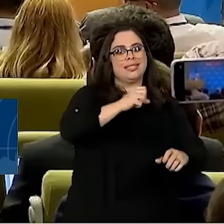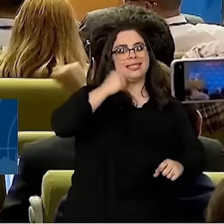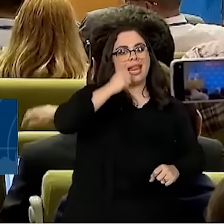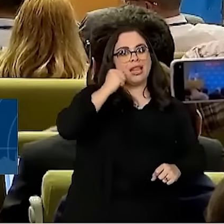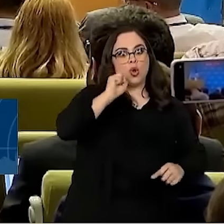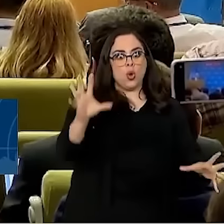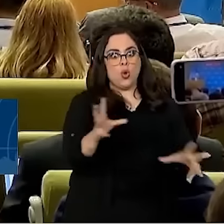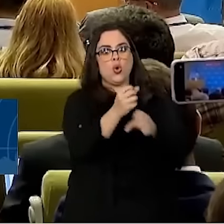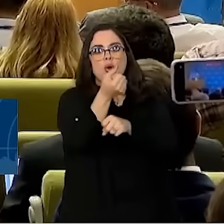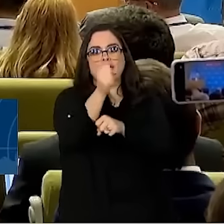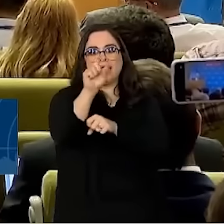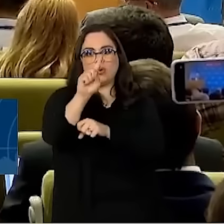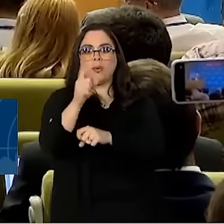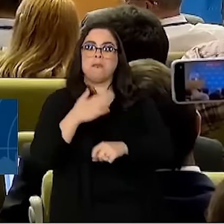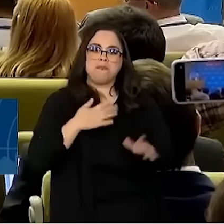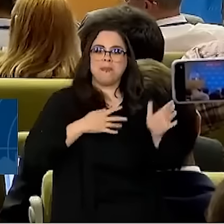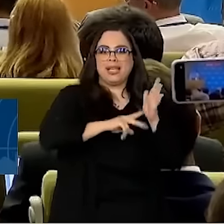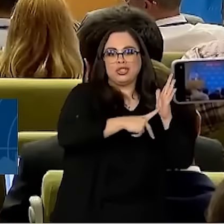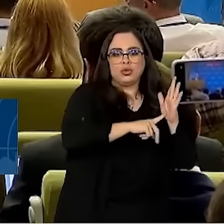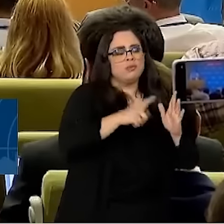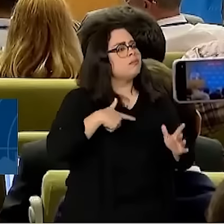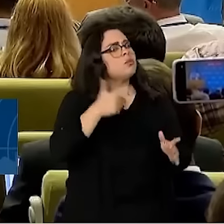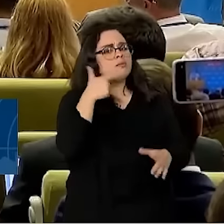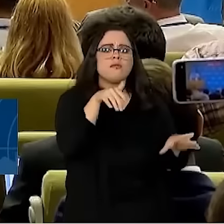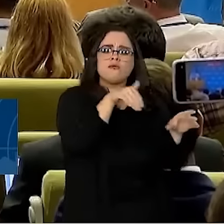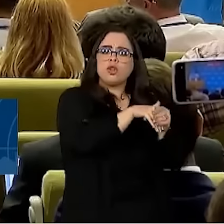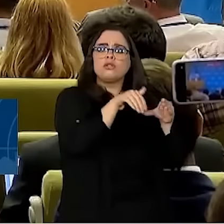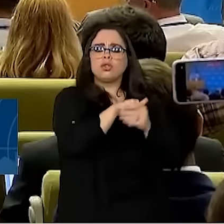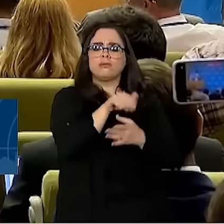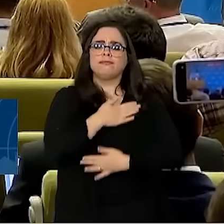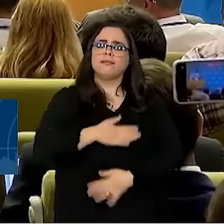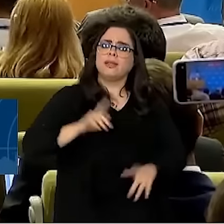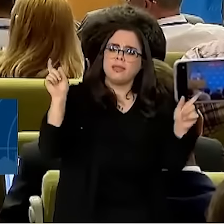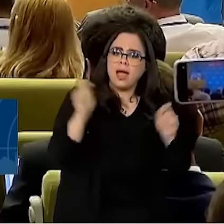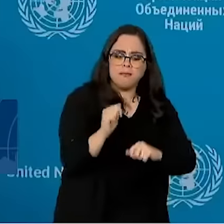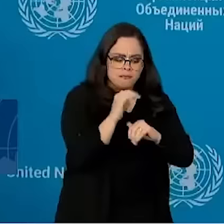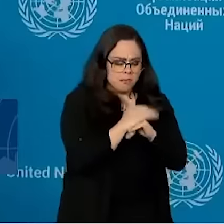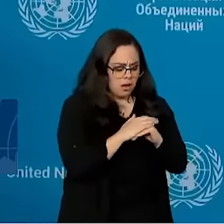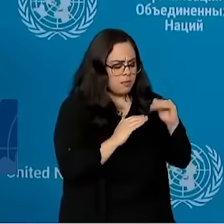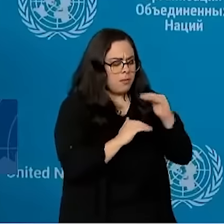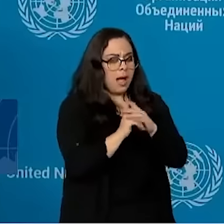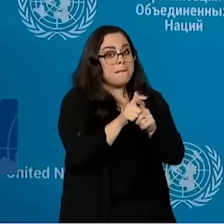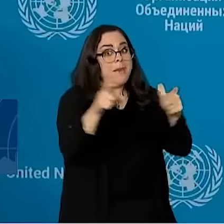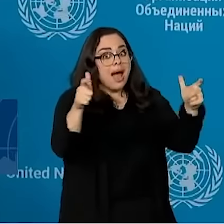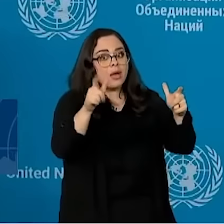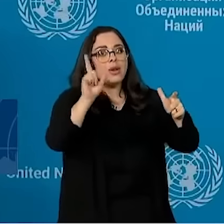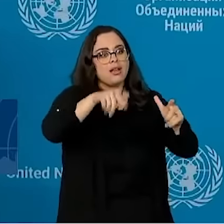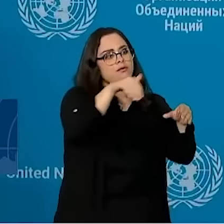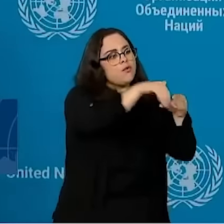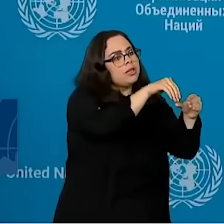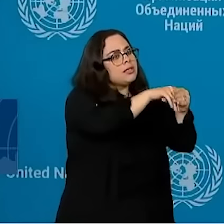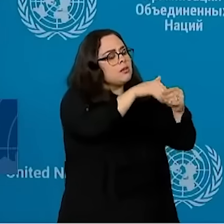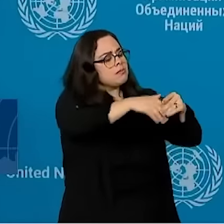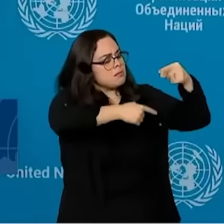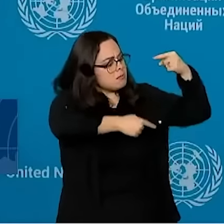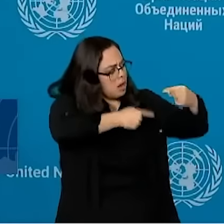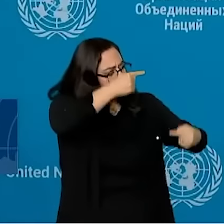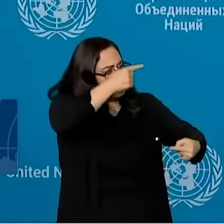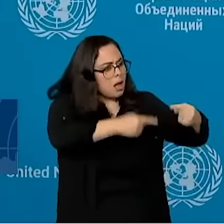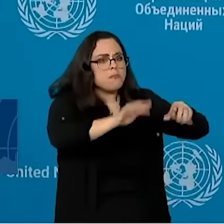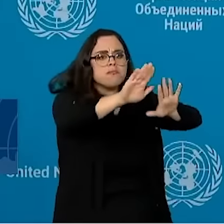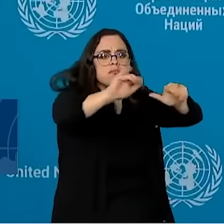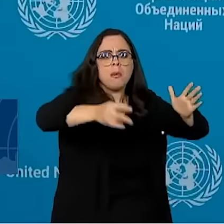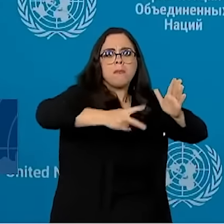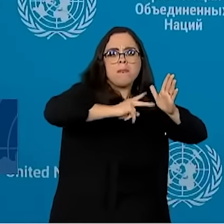81, e que a gente consegue votar as coisas com a maior tranquilidade, construindo a maioria em cada votação, discutindo com os partidos